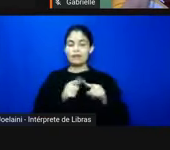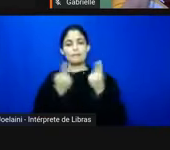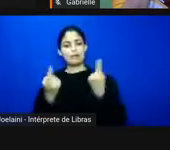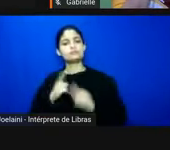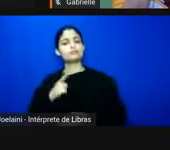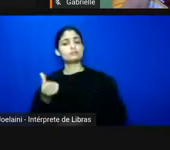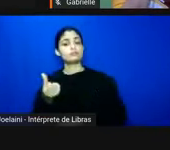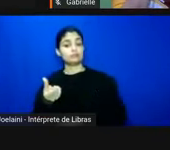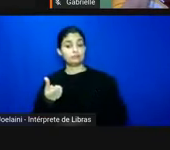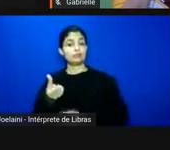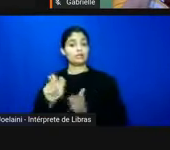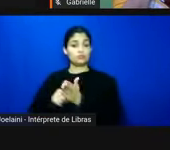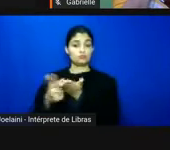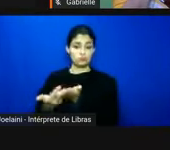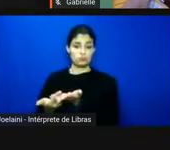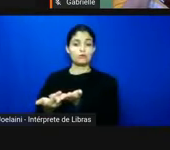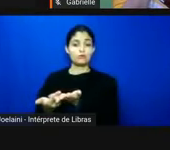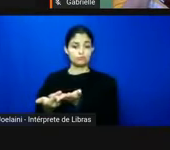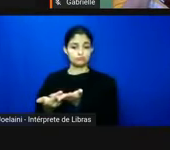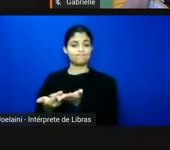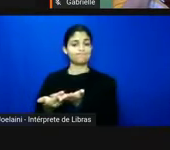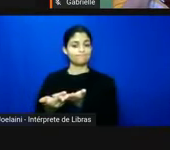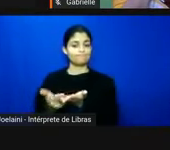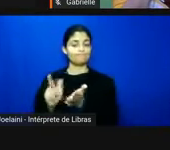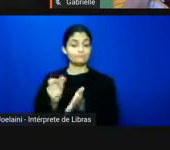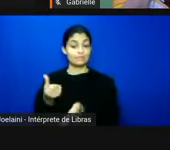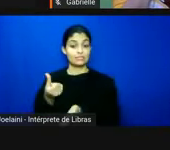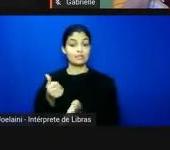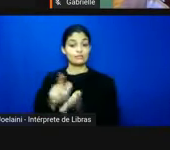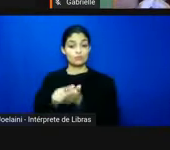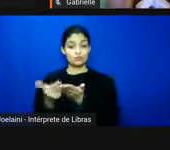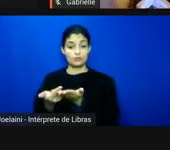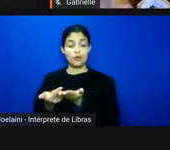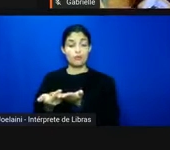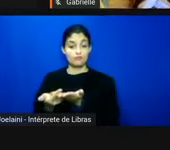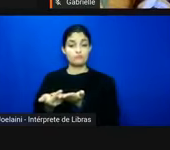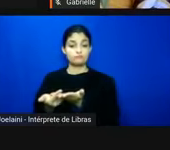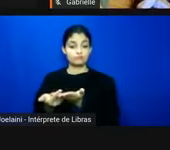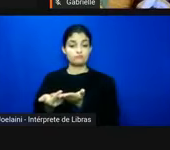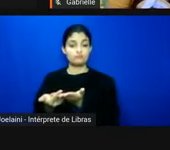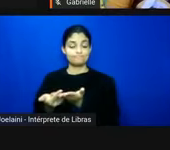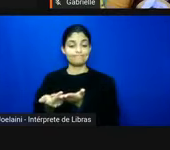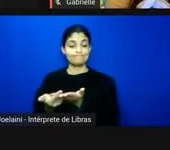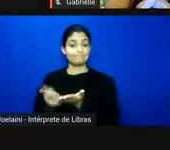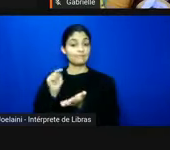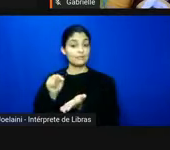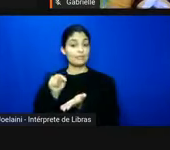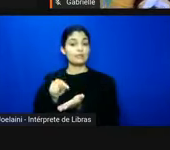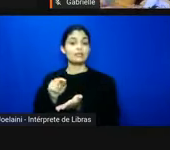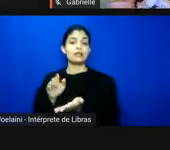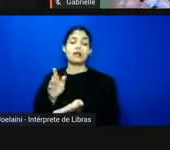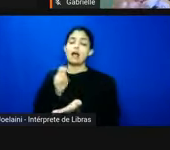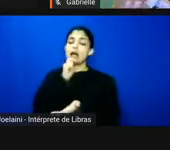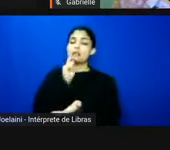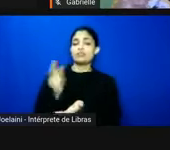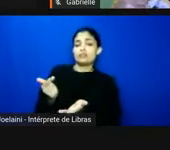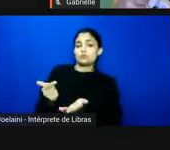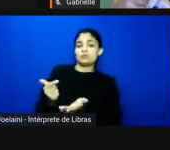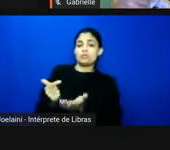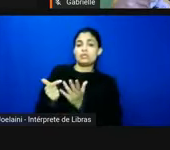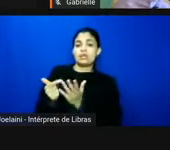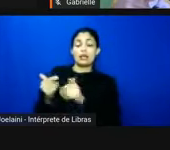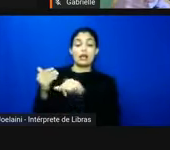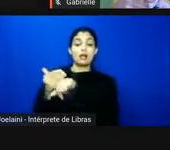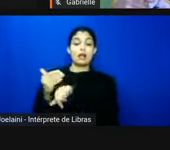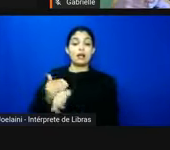jornais né que ainda que não se tenha acessado exemplares de todos eles